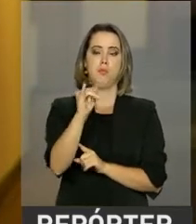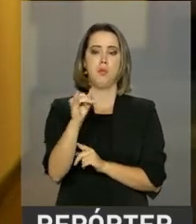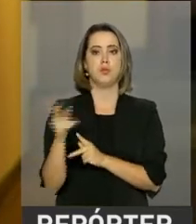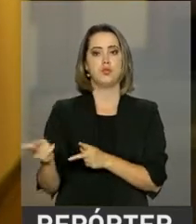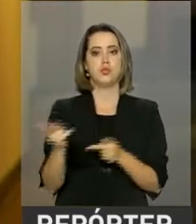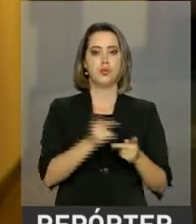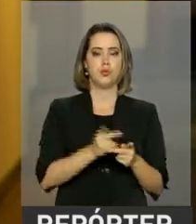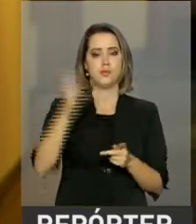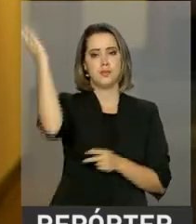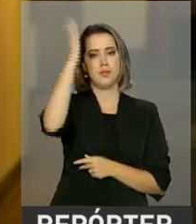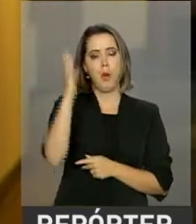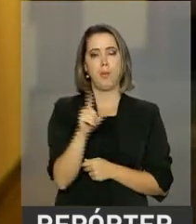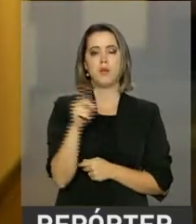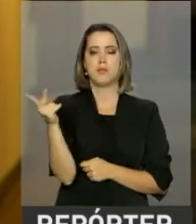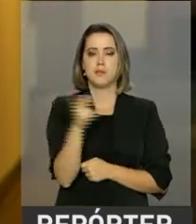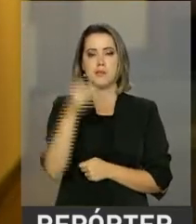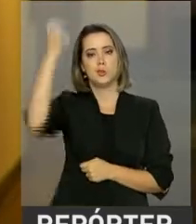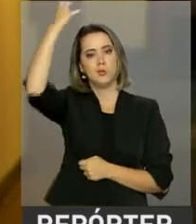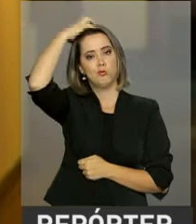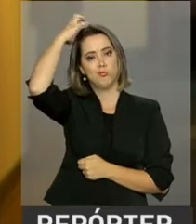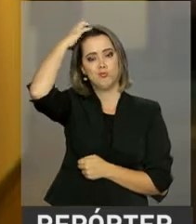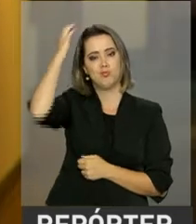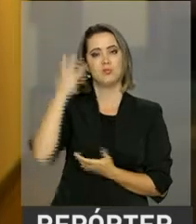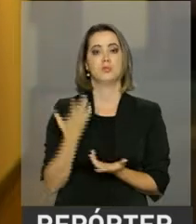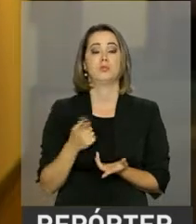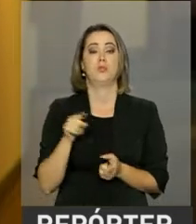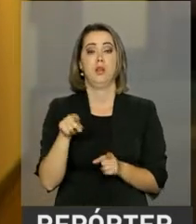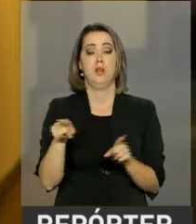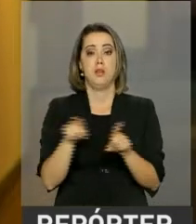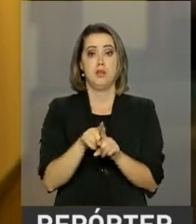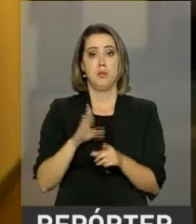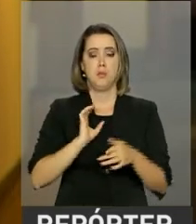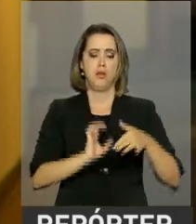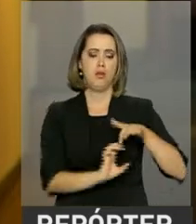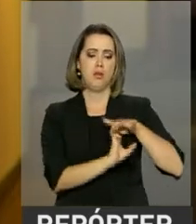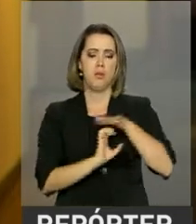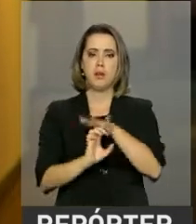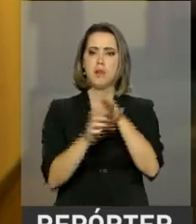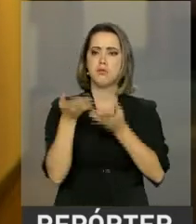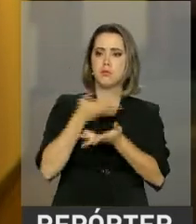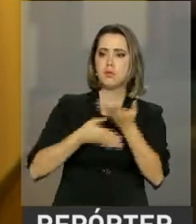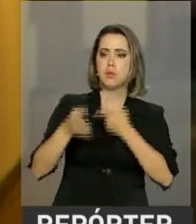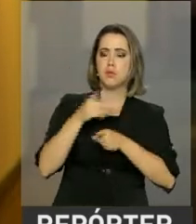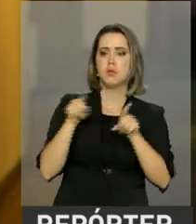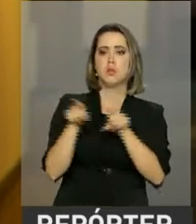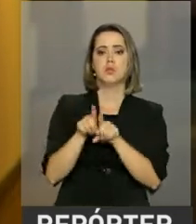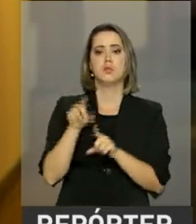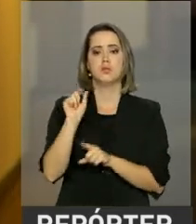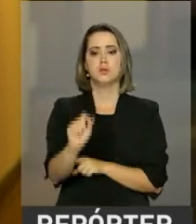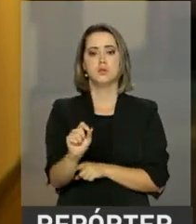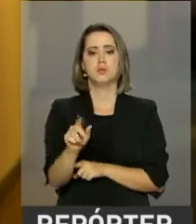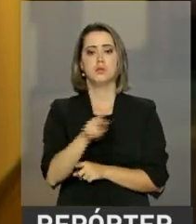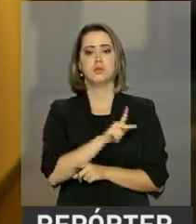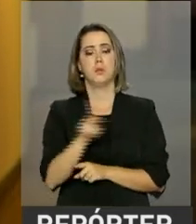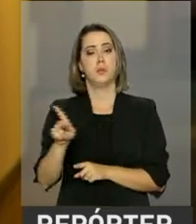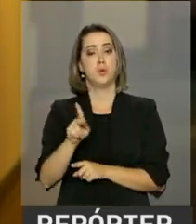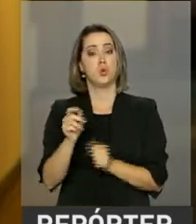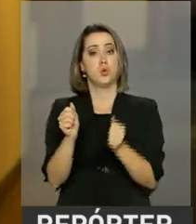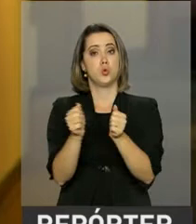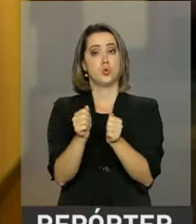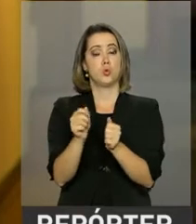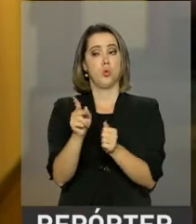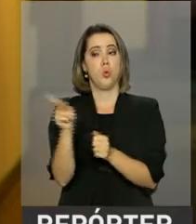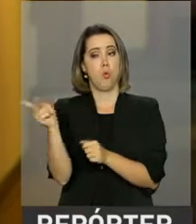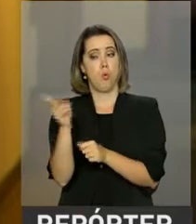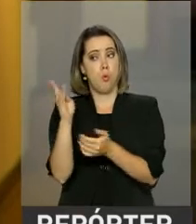Gustavo e também da rainha Sílvia aqui ao Brasil. E além de negócios, durante a visita, o monarca sueco, o presidente Michel Temer,